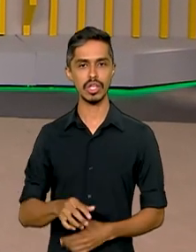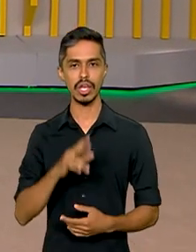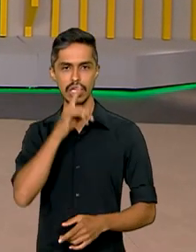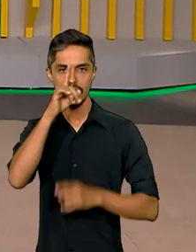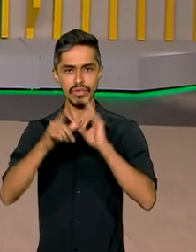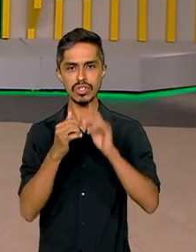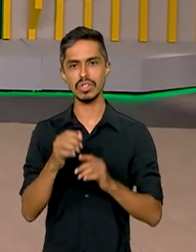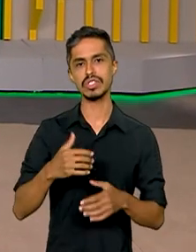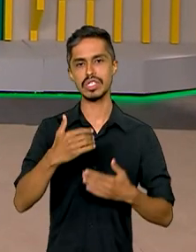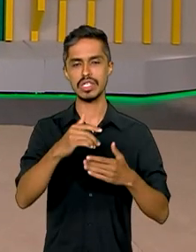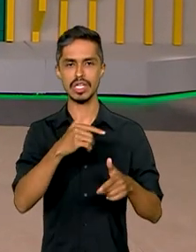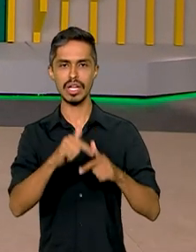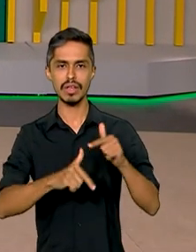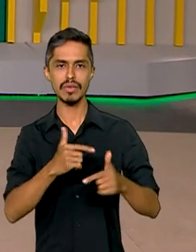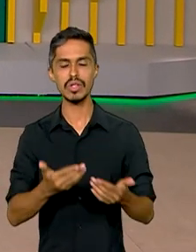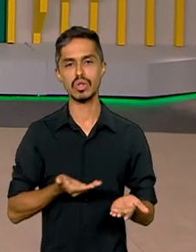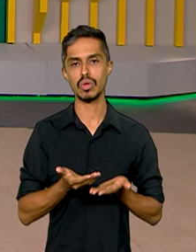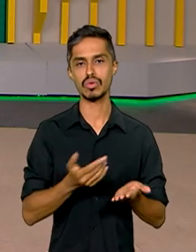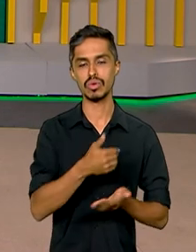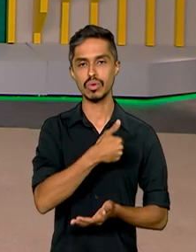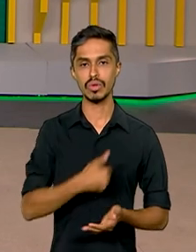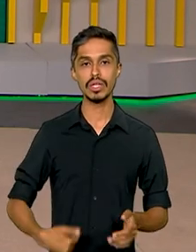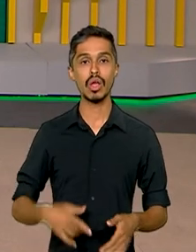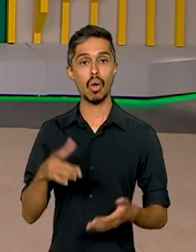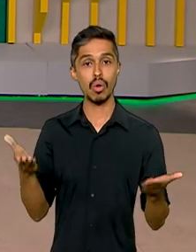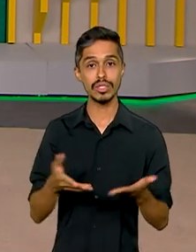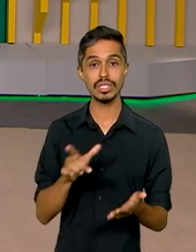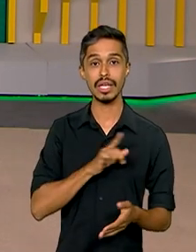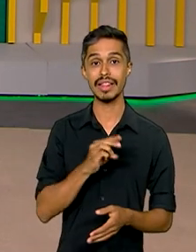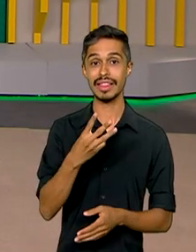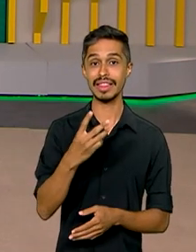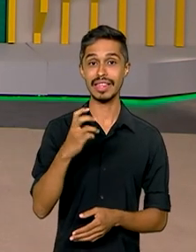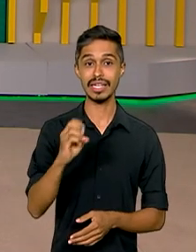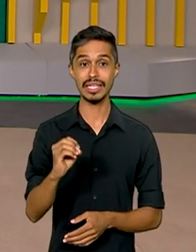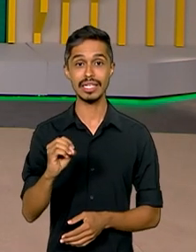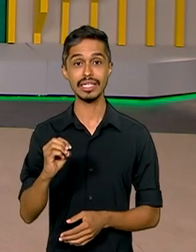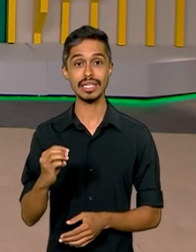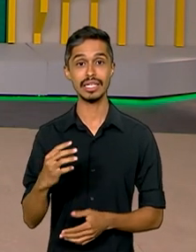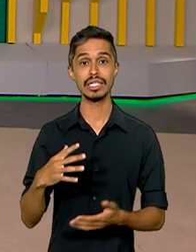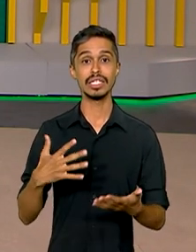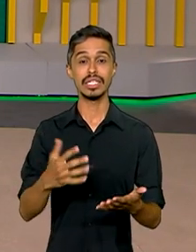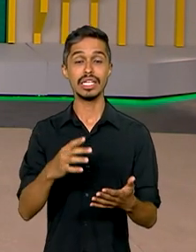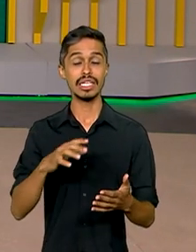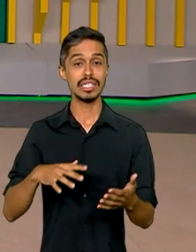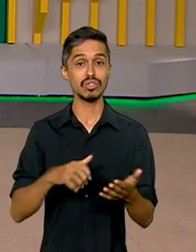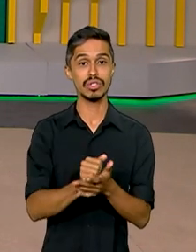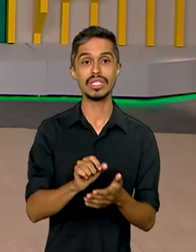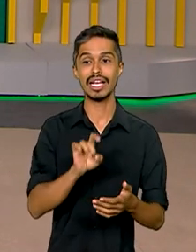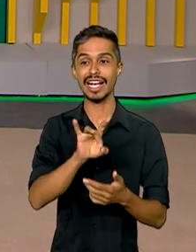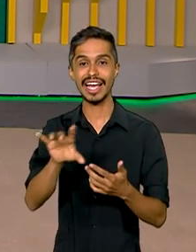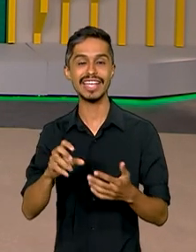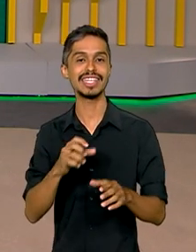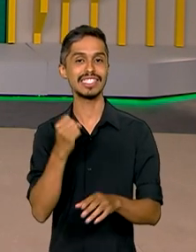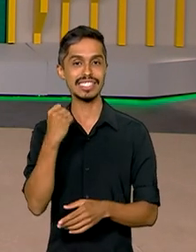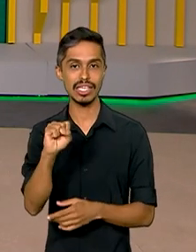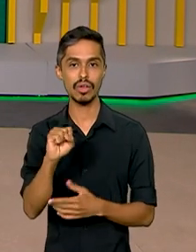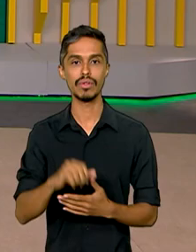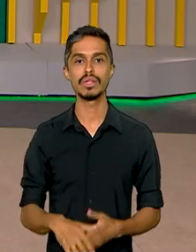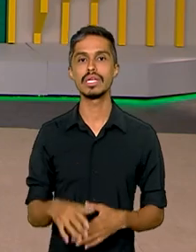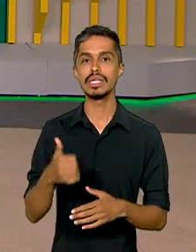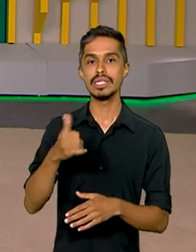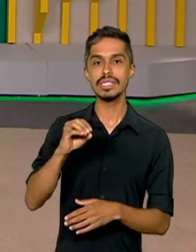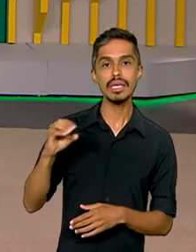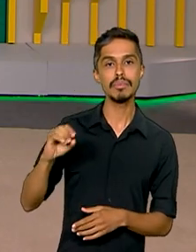em Serviços Públicos, só hoje foram, em média, 30 inscrições por segundo. São mais de 100 mil